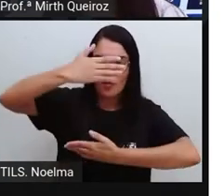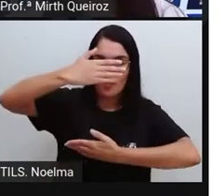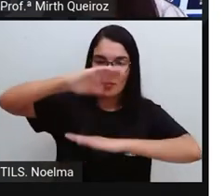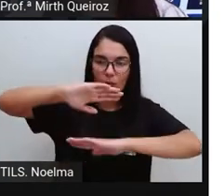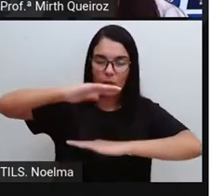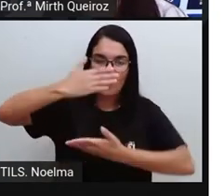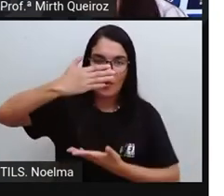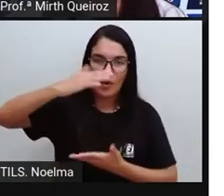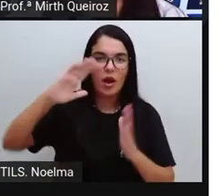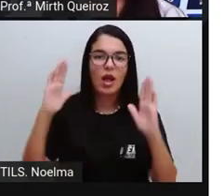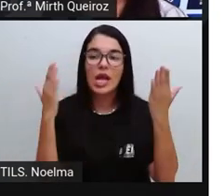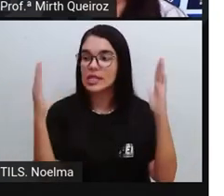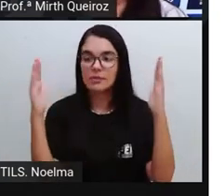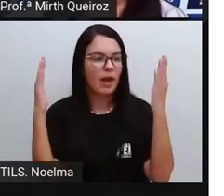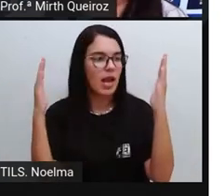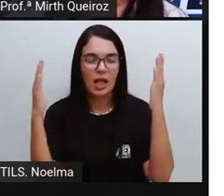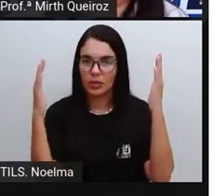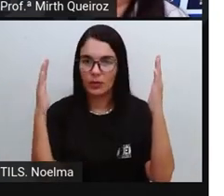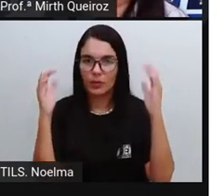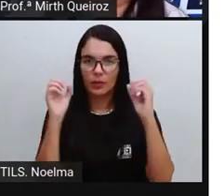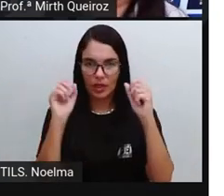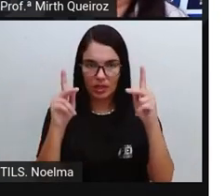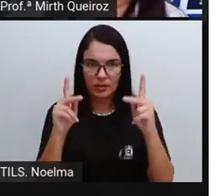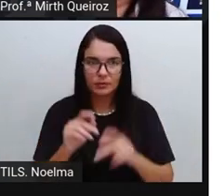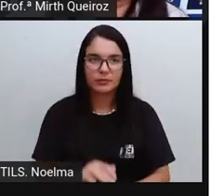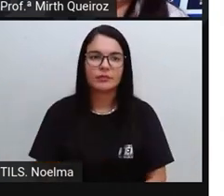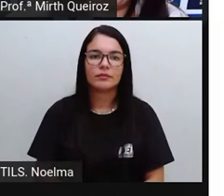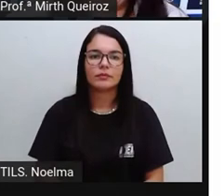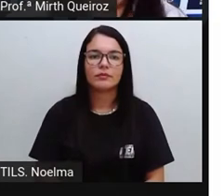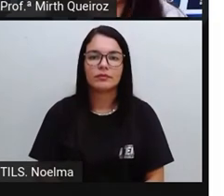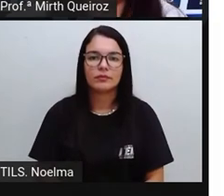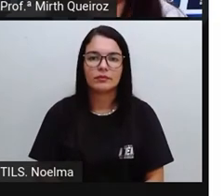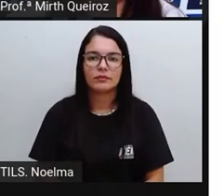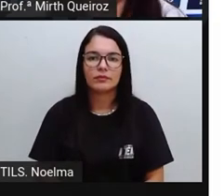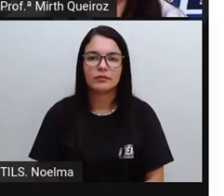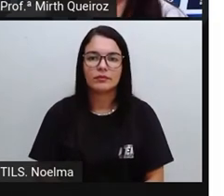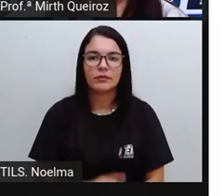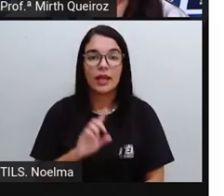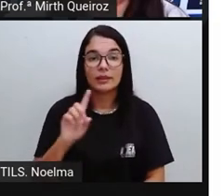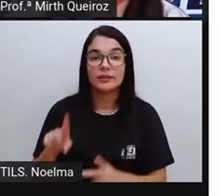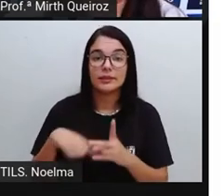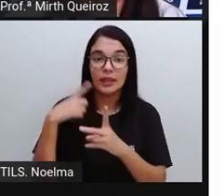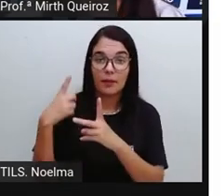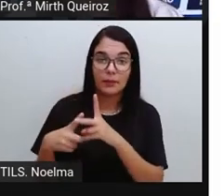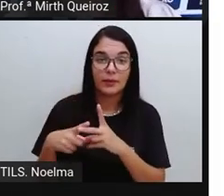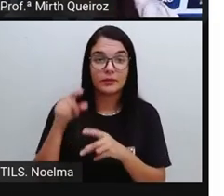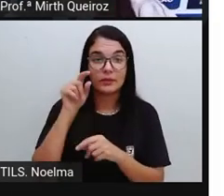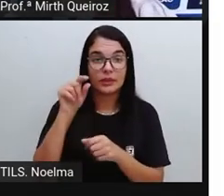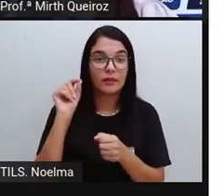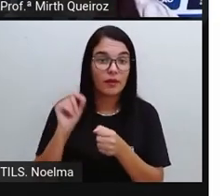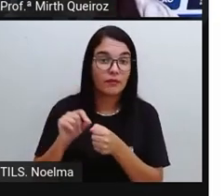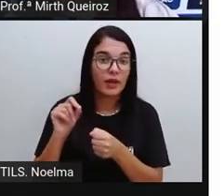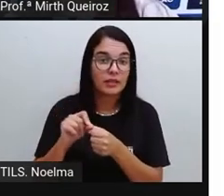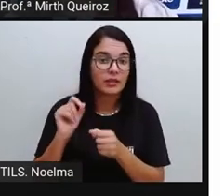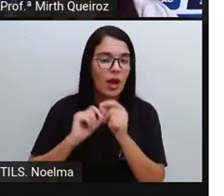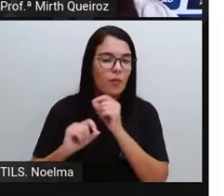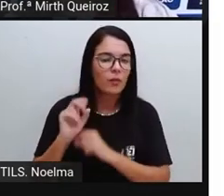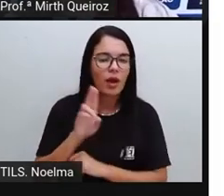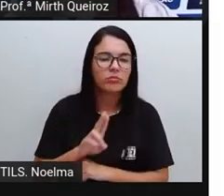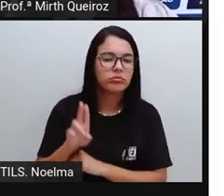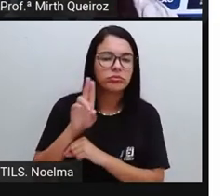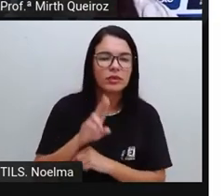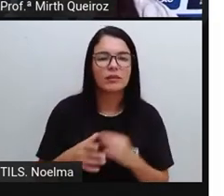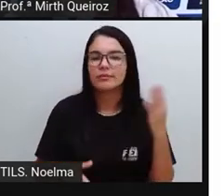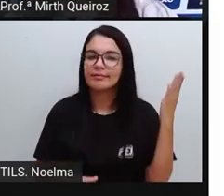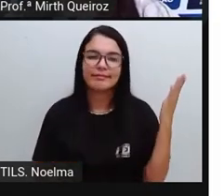igual a inferior, certo? E após isso, vocês vão utilizar o que para